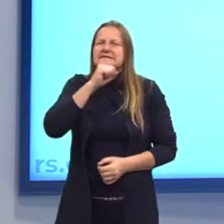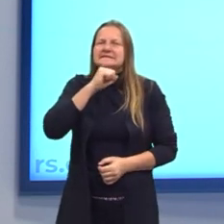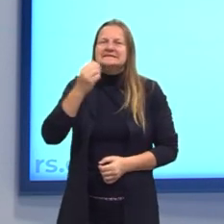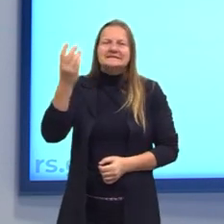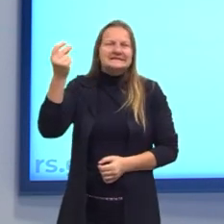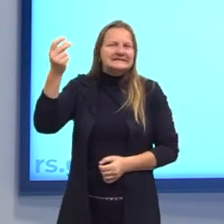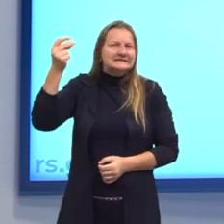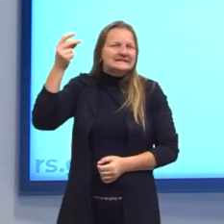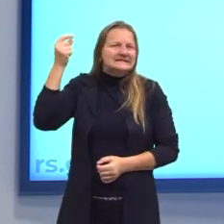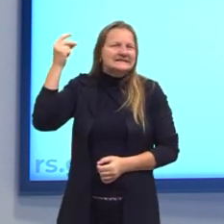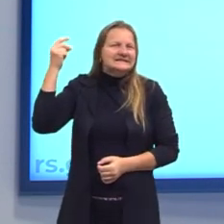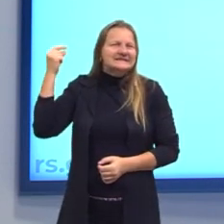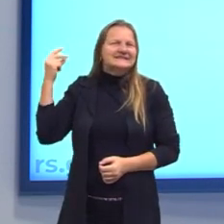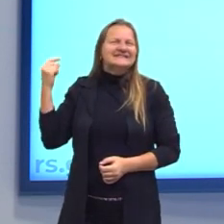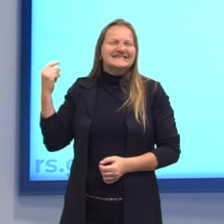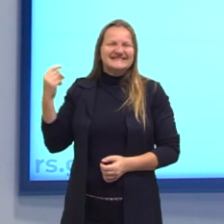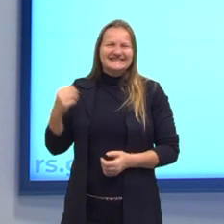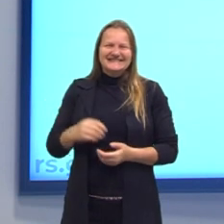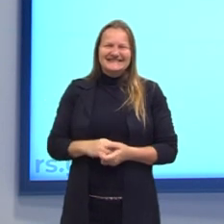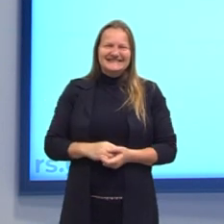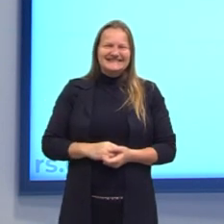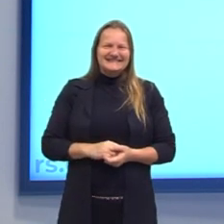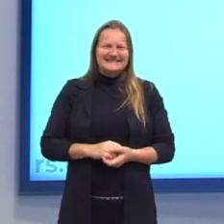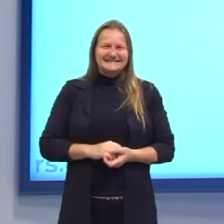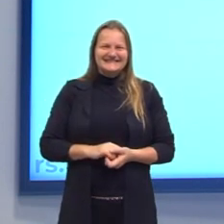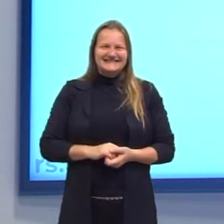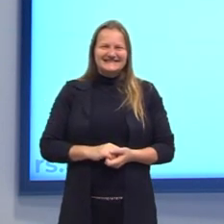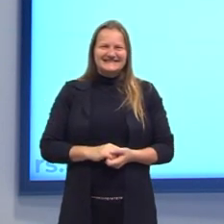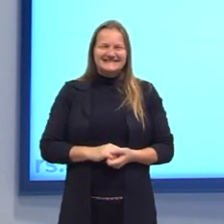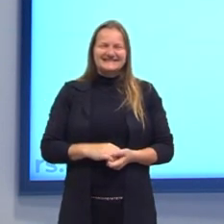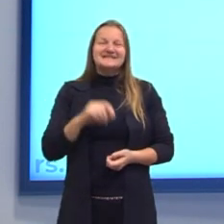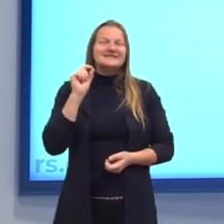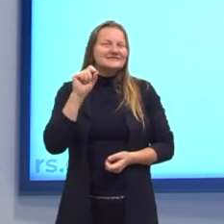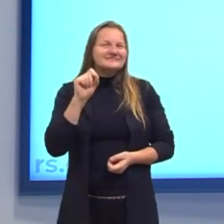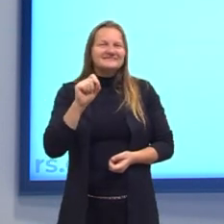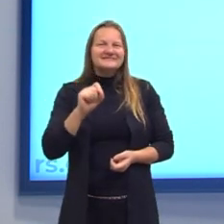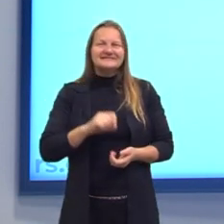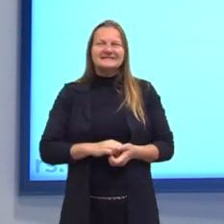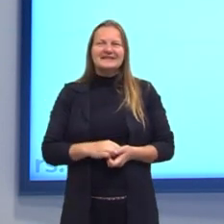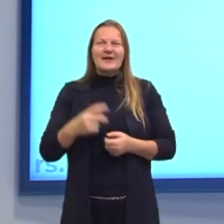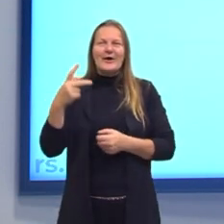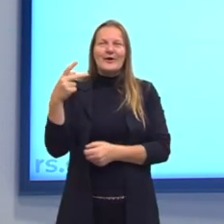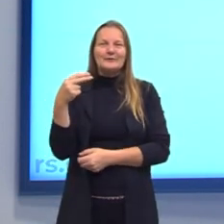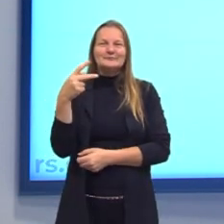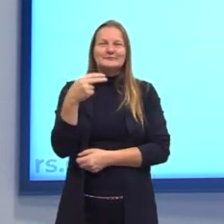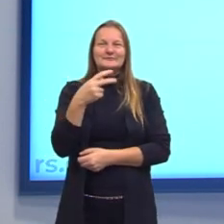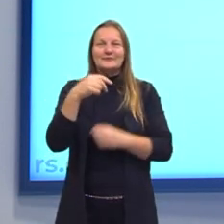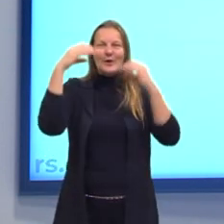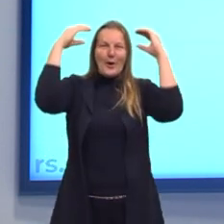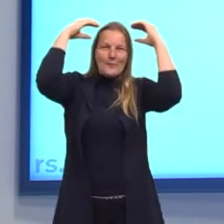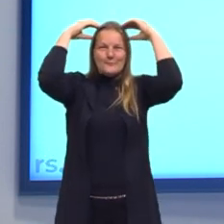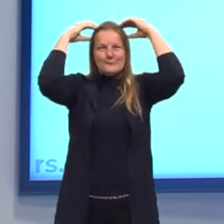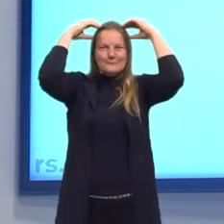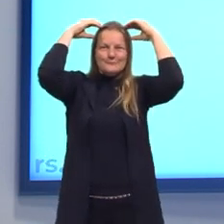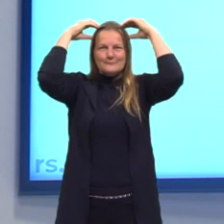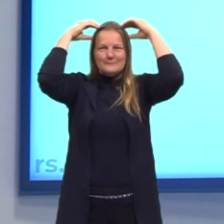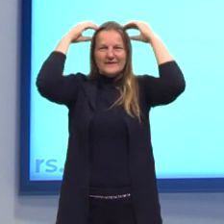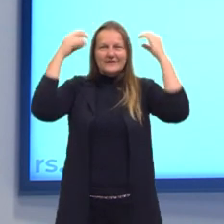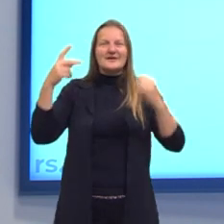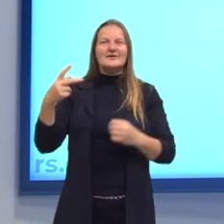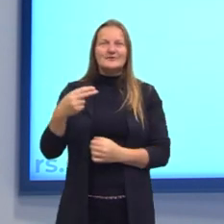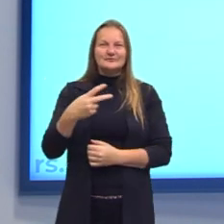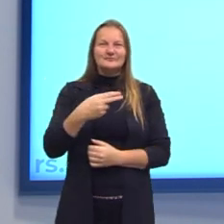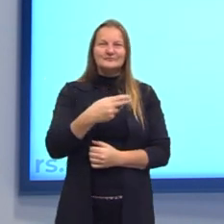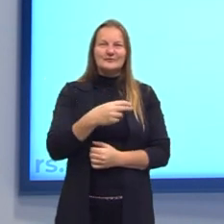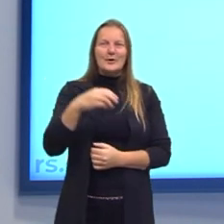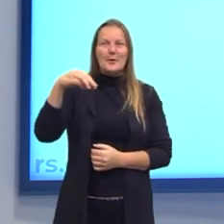criança, isso já faz muito tempo, né? Que era da tesourinha do Mickey, tá? Que tinha a